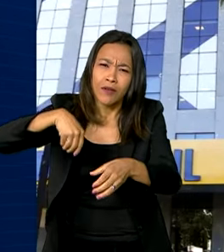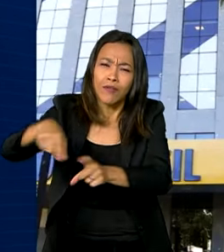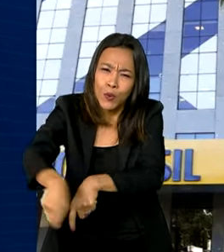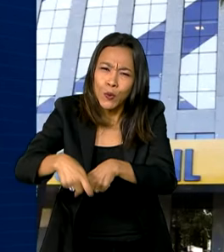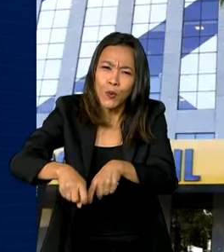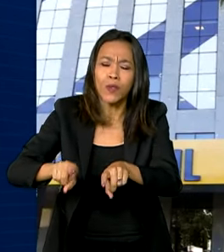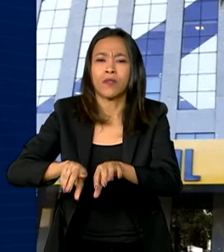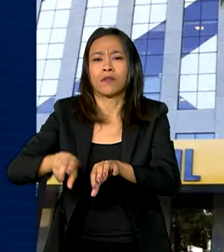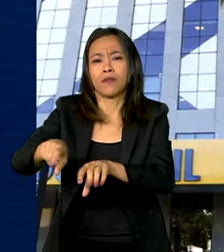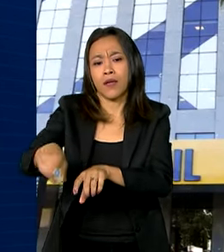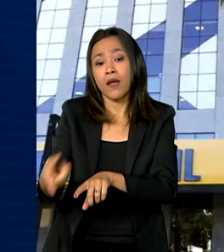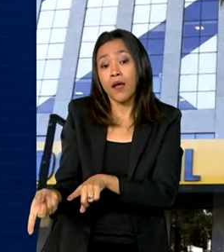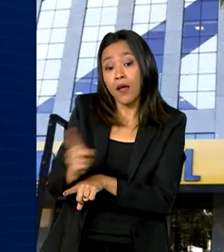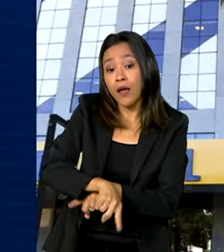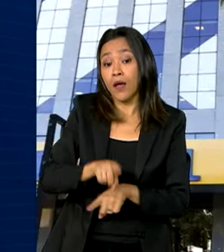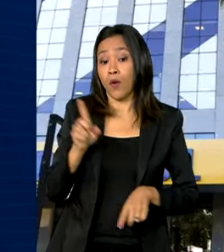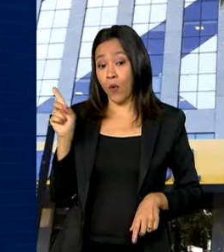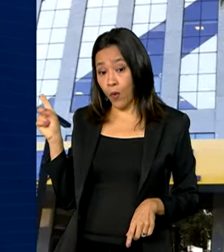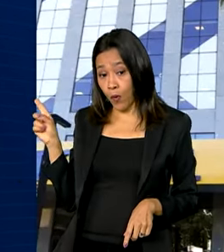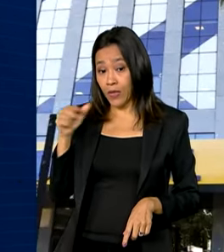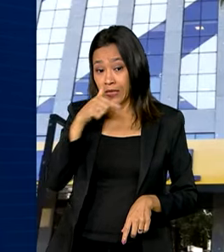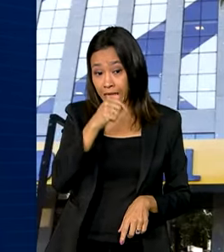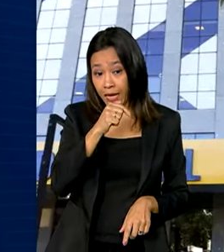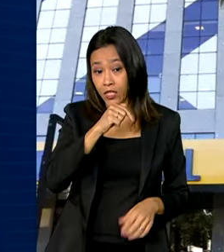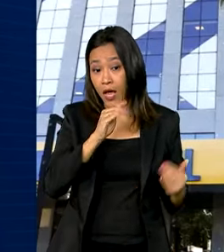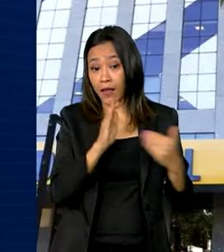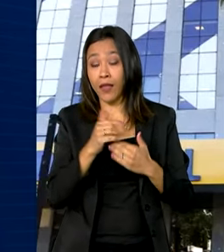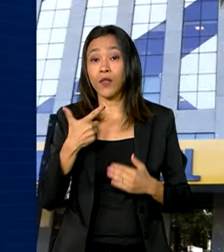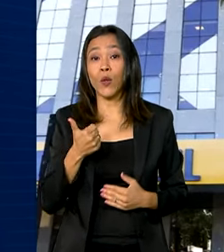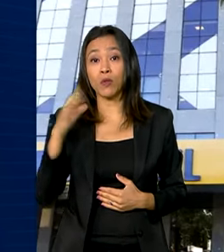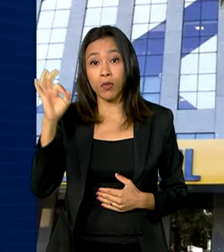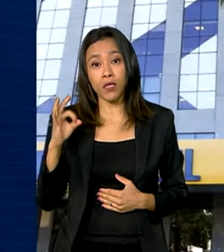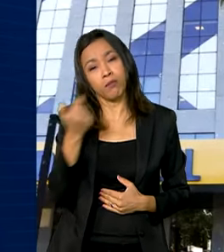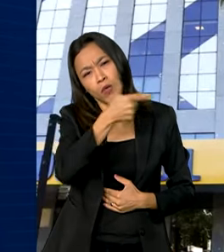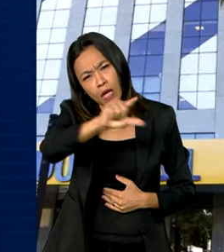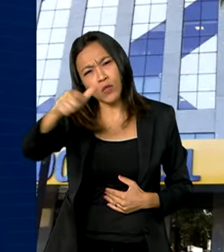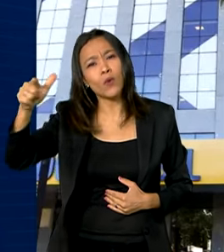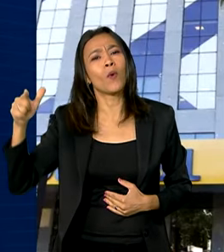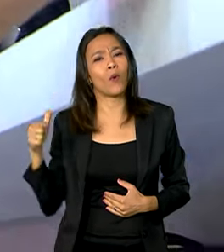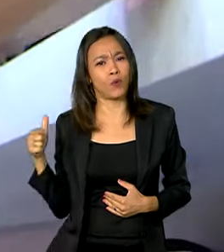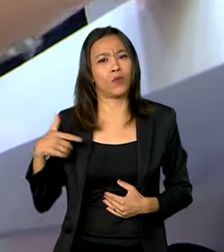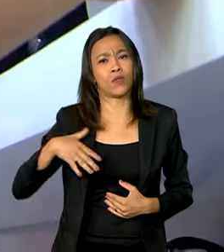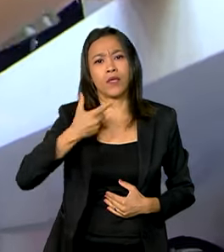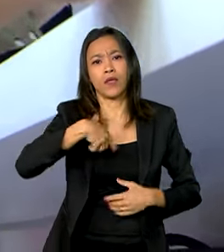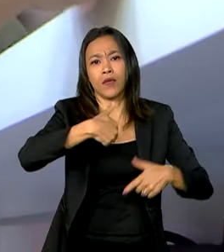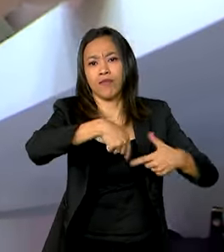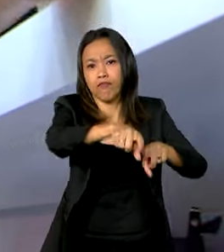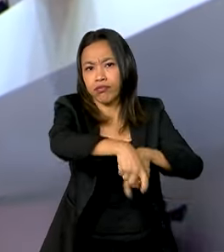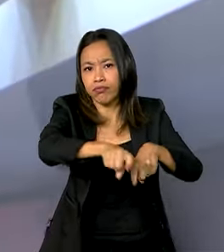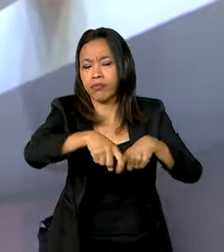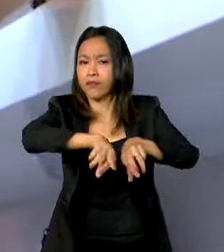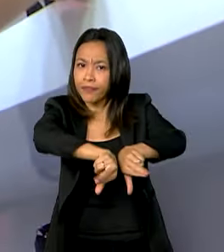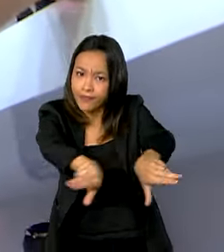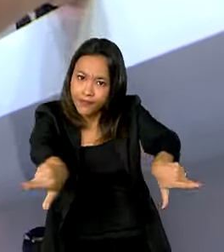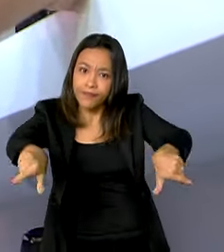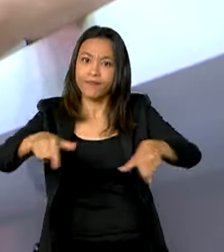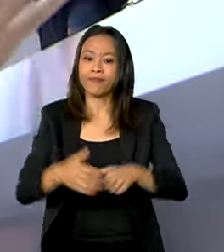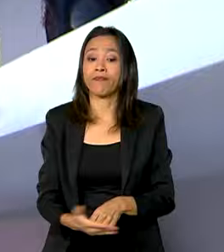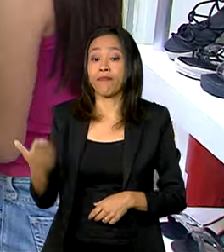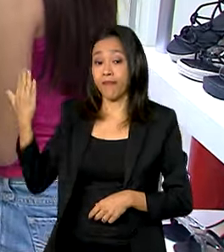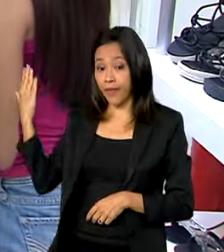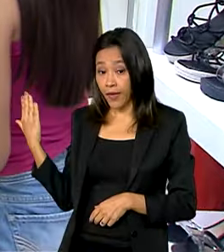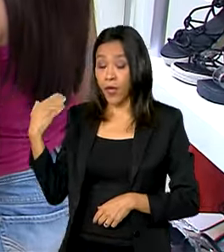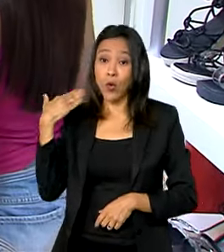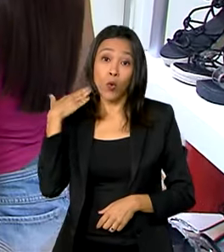7% a 12% ao ano para os demais produtores. O Banco do Brasil apoia a